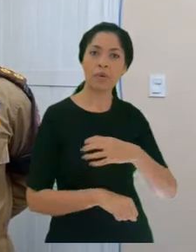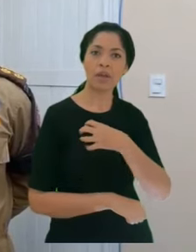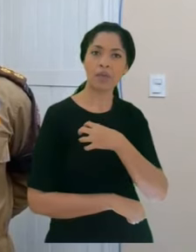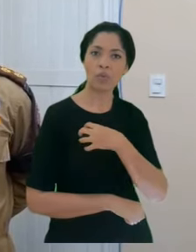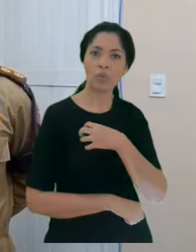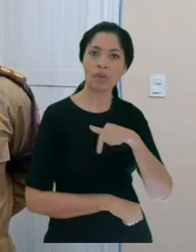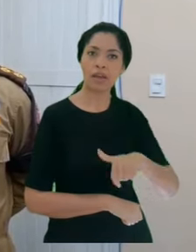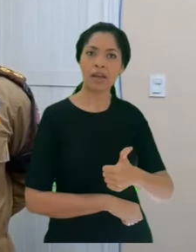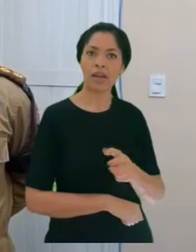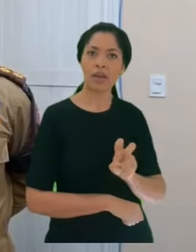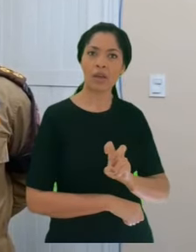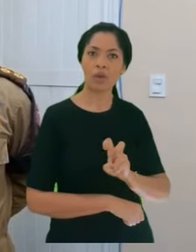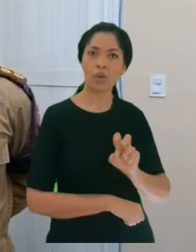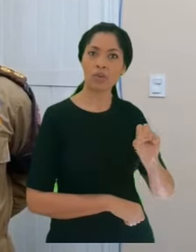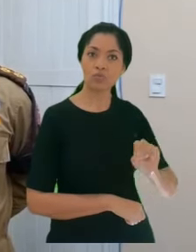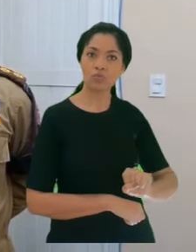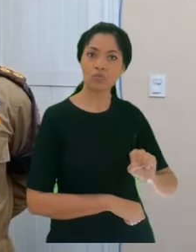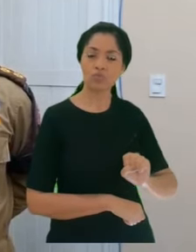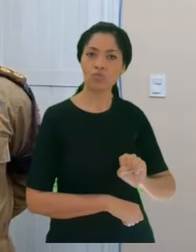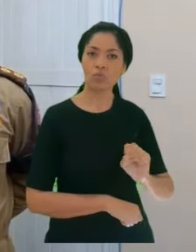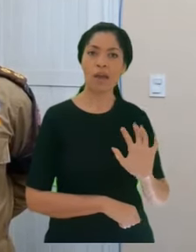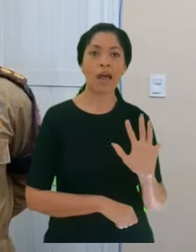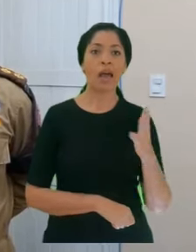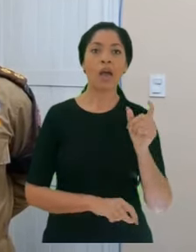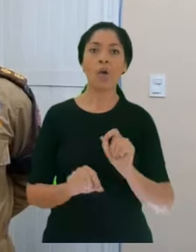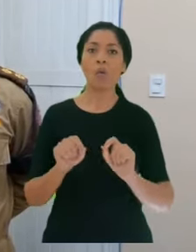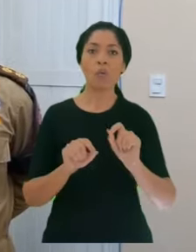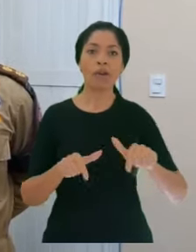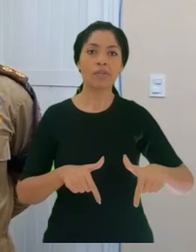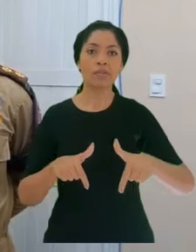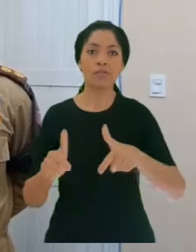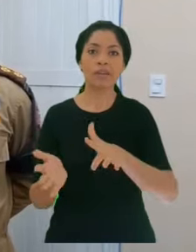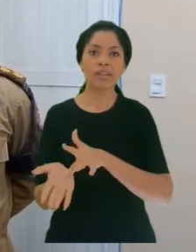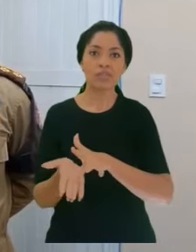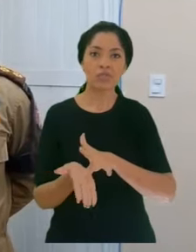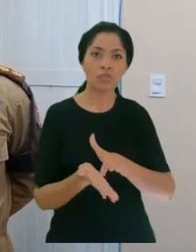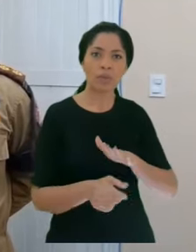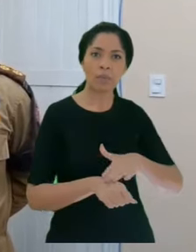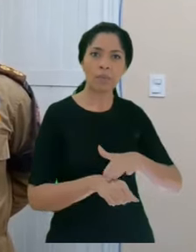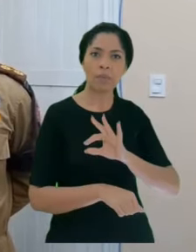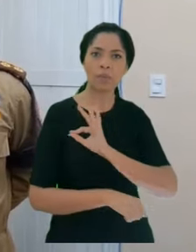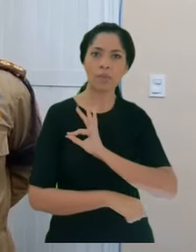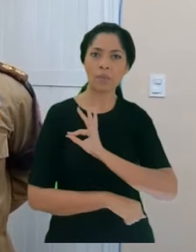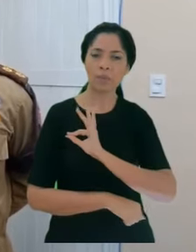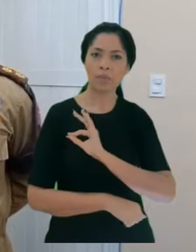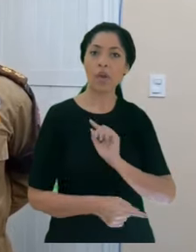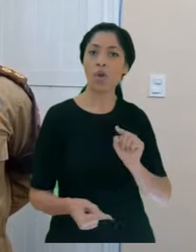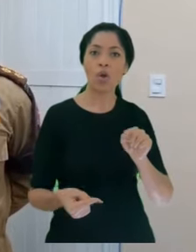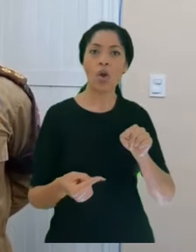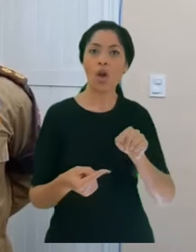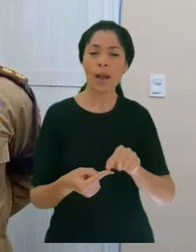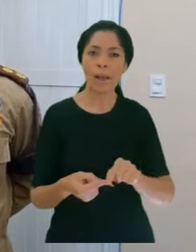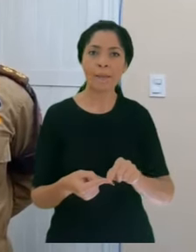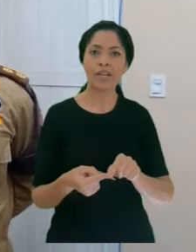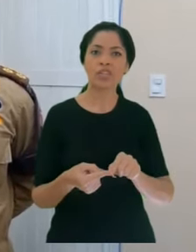através do Comando de Policiamento da Região Sul, realizará um grande simulado de ação policial. Esse simulado tem como objetivo